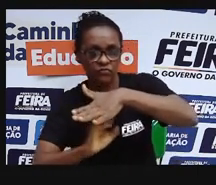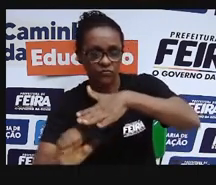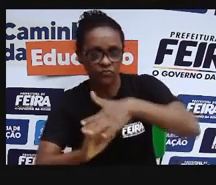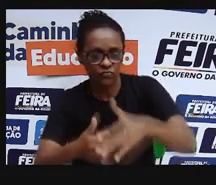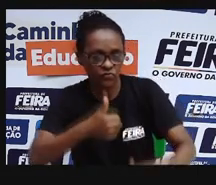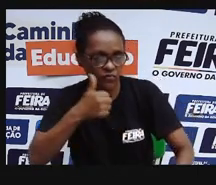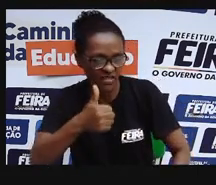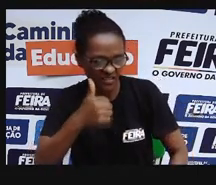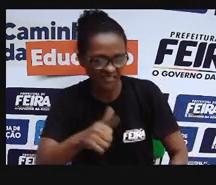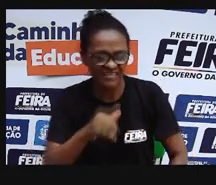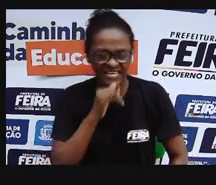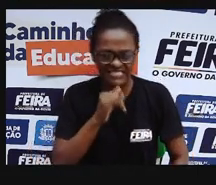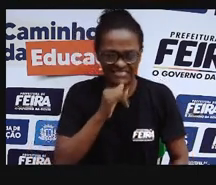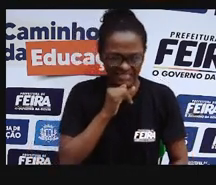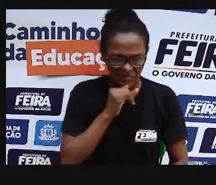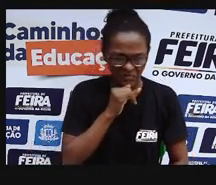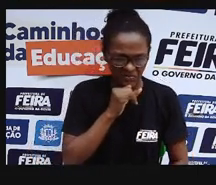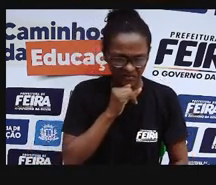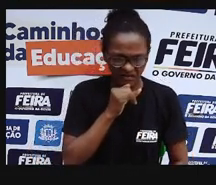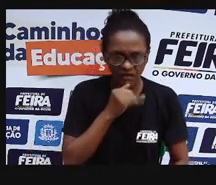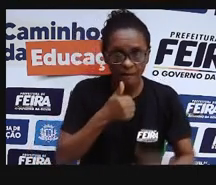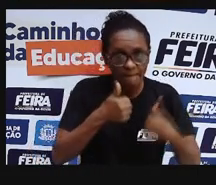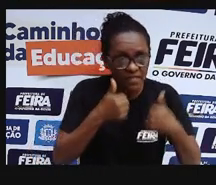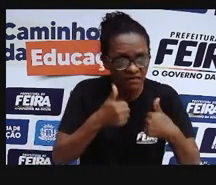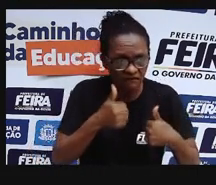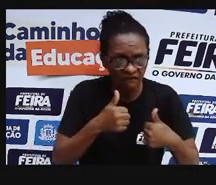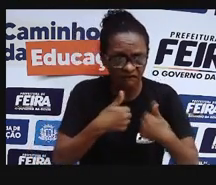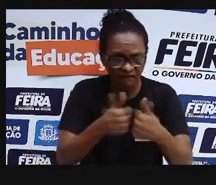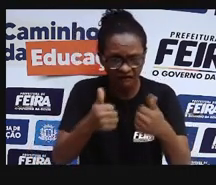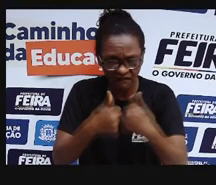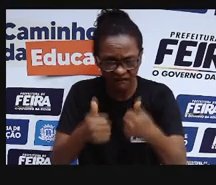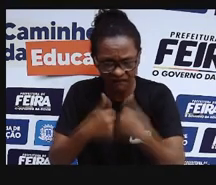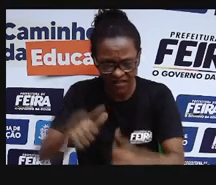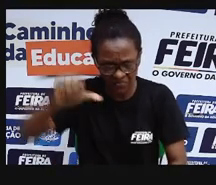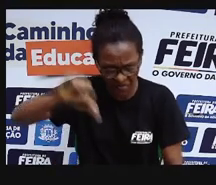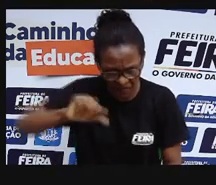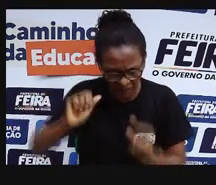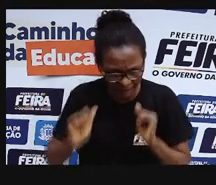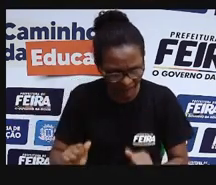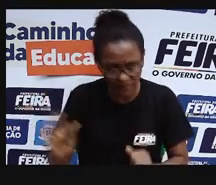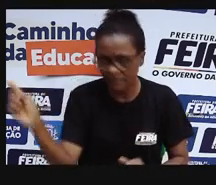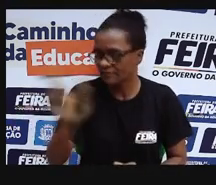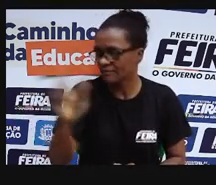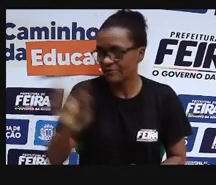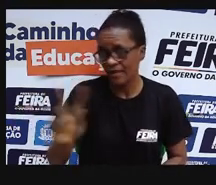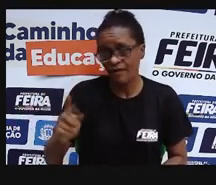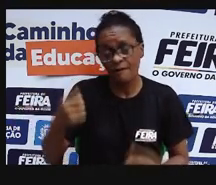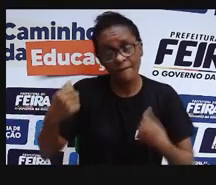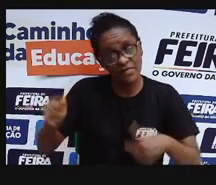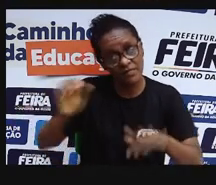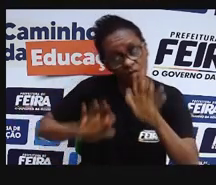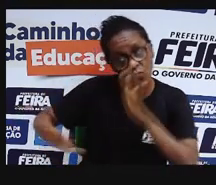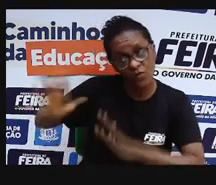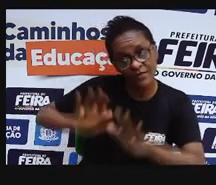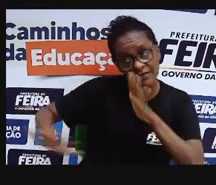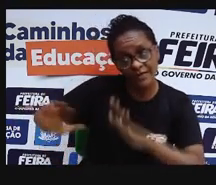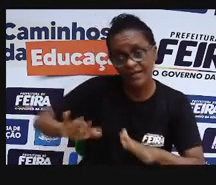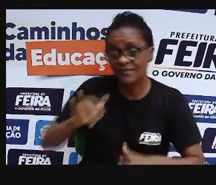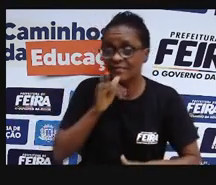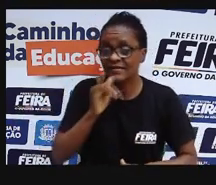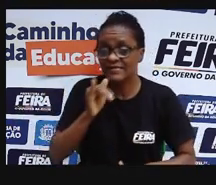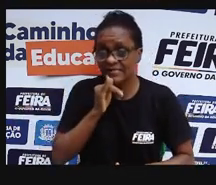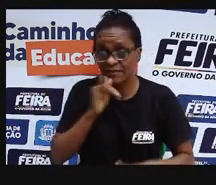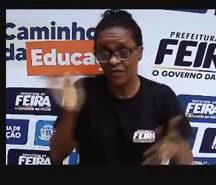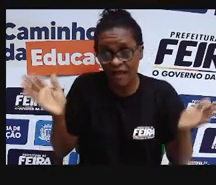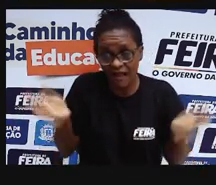Para o transporte público de qualidade, sim, para pensar, nós estamos vivendo um momento de pandemia. Dentro desse momento